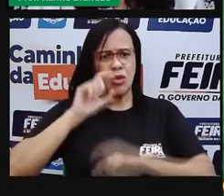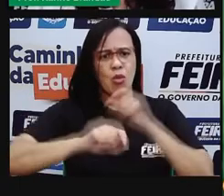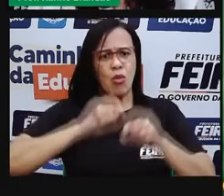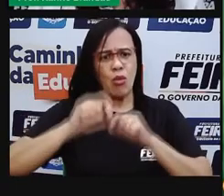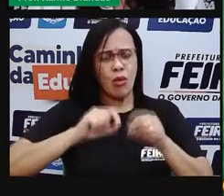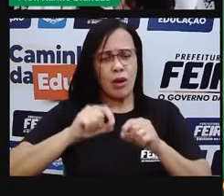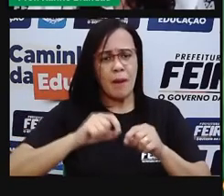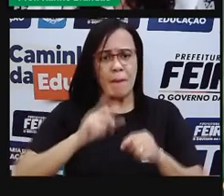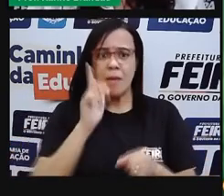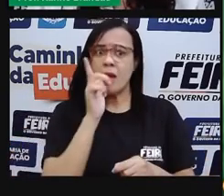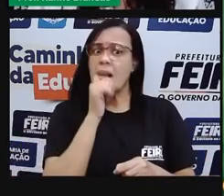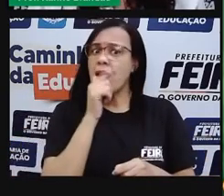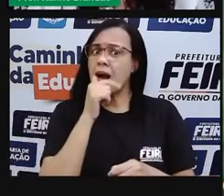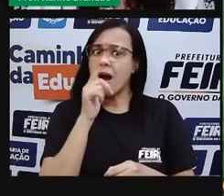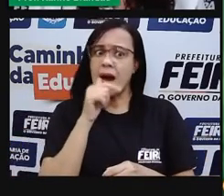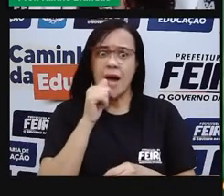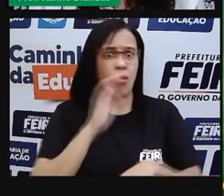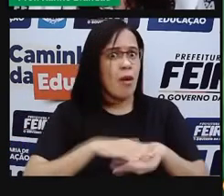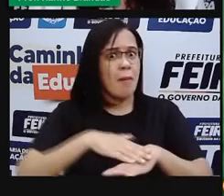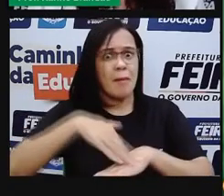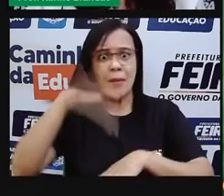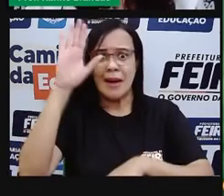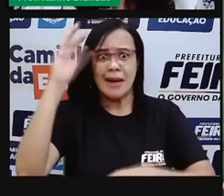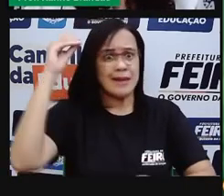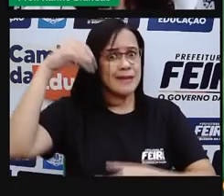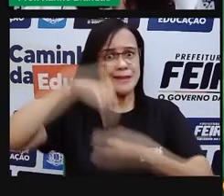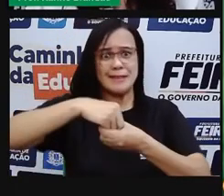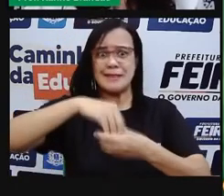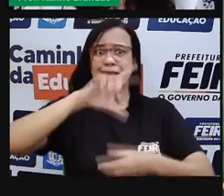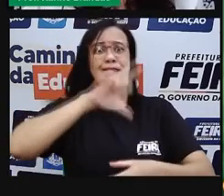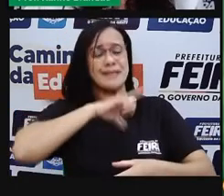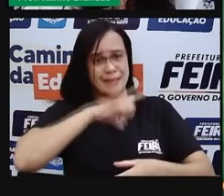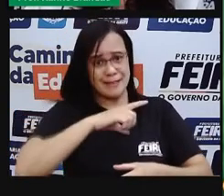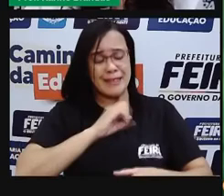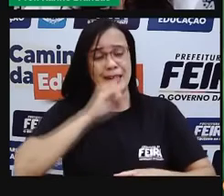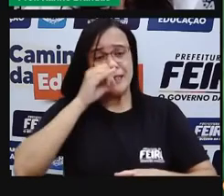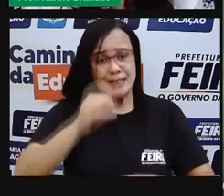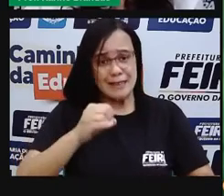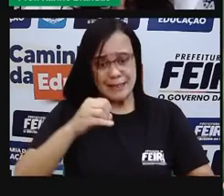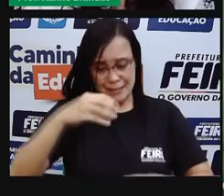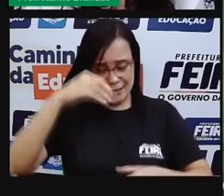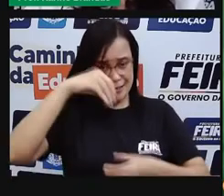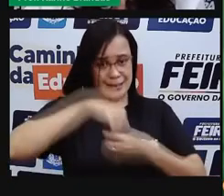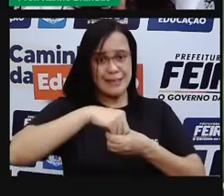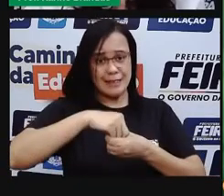Se essa água que está dentro do nosso corpo mudasse de temperatura rapidamente,